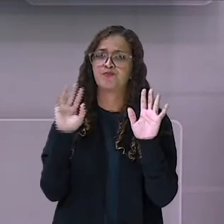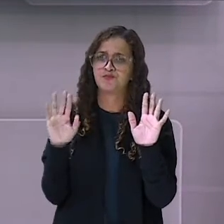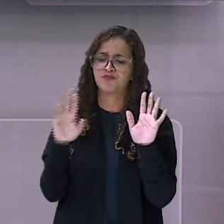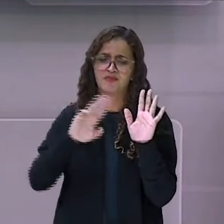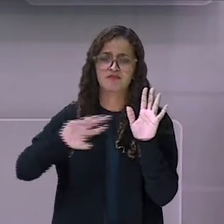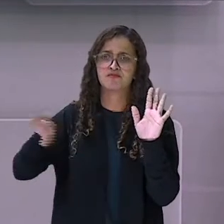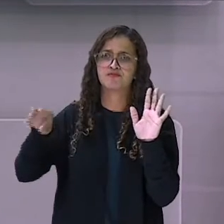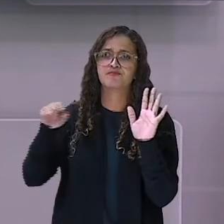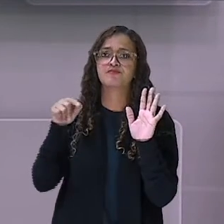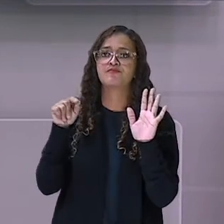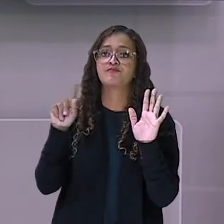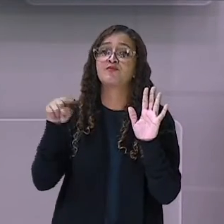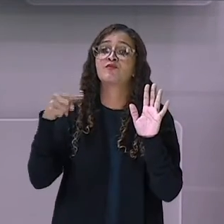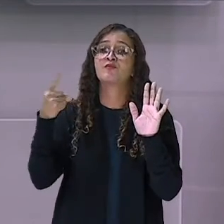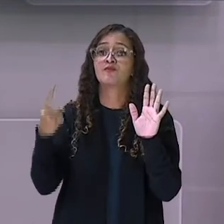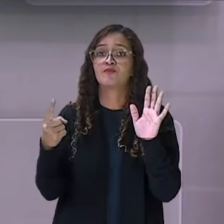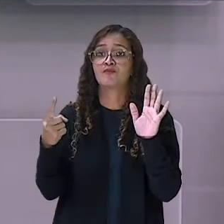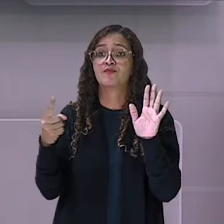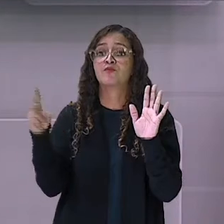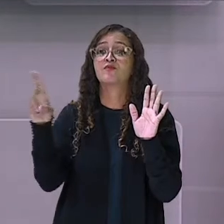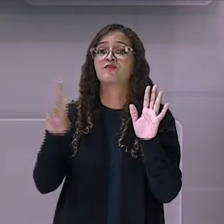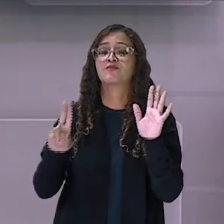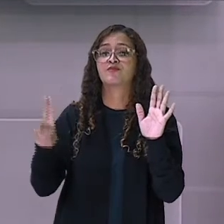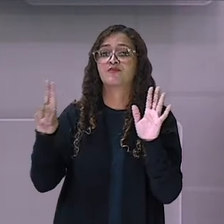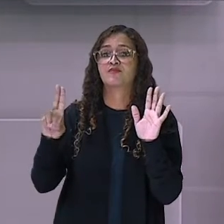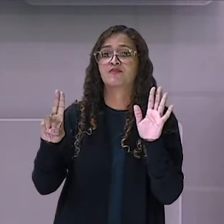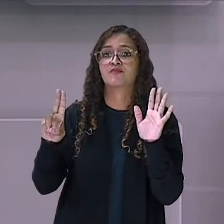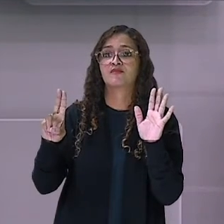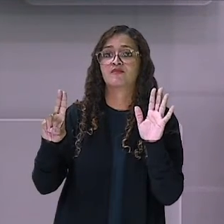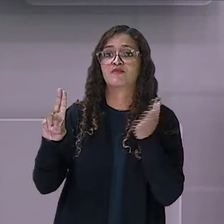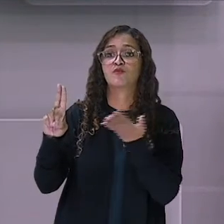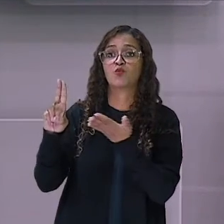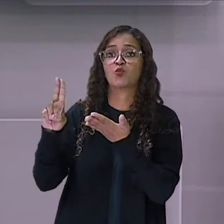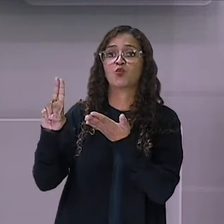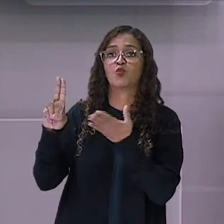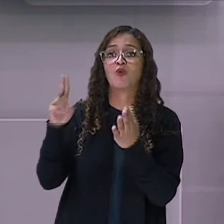vamos. Nós vamos usar a sílaba tó.